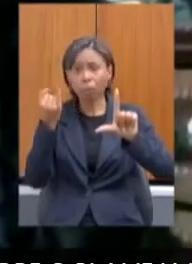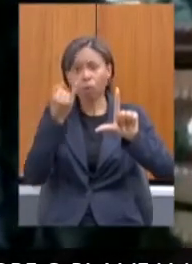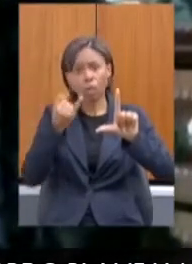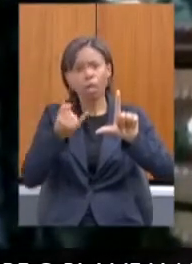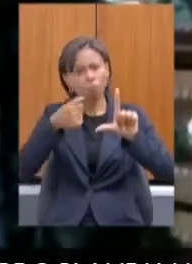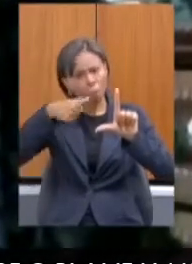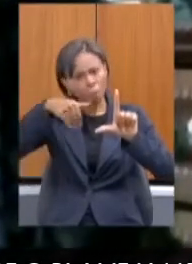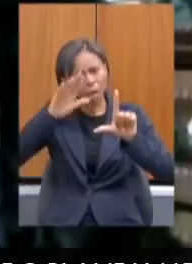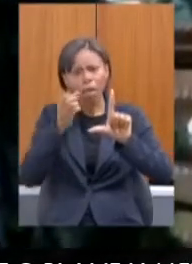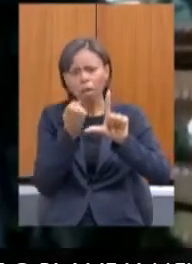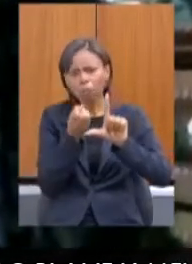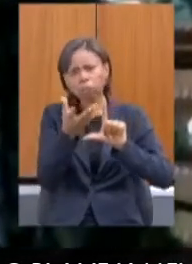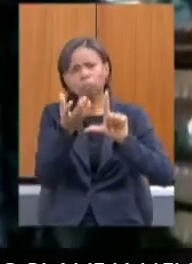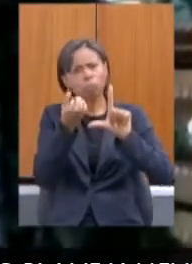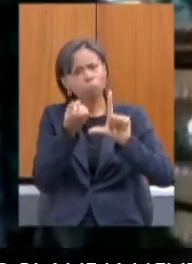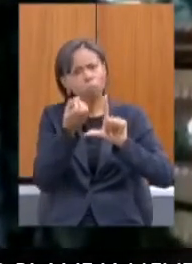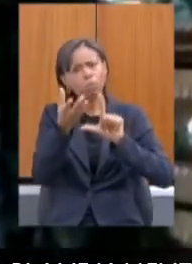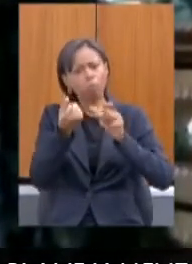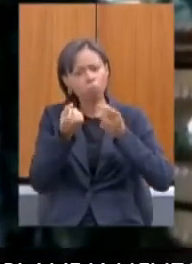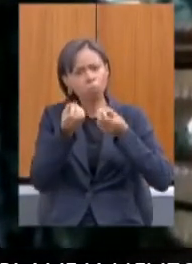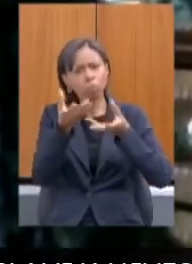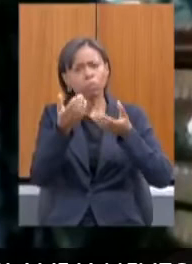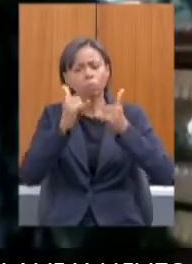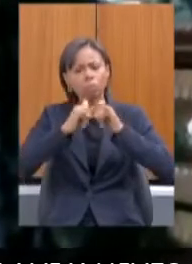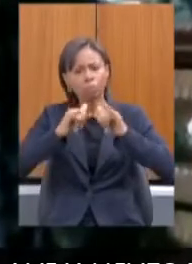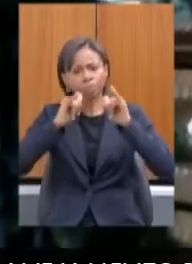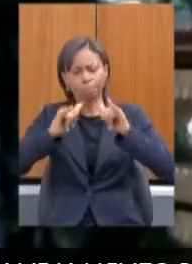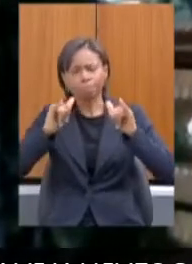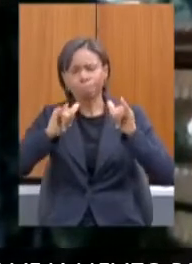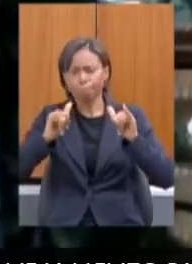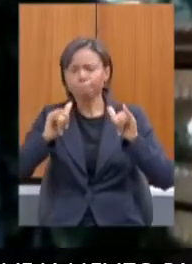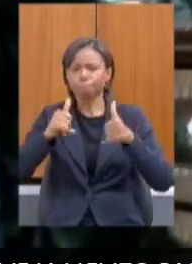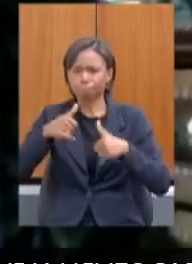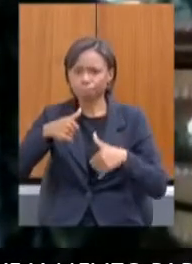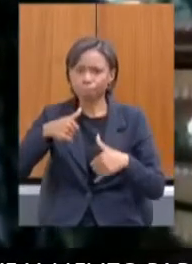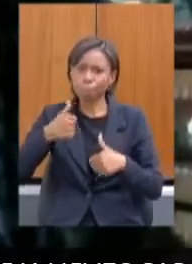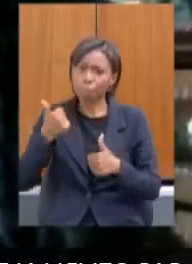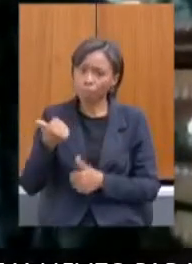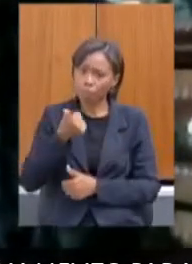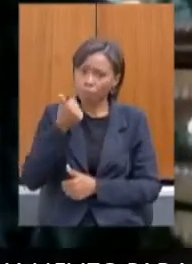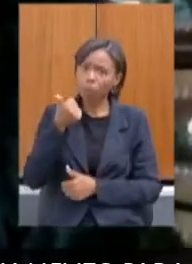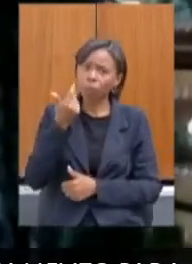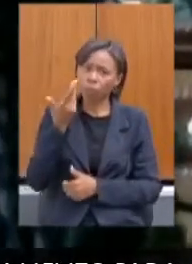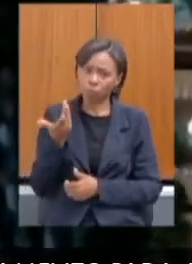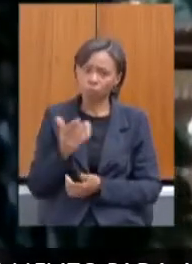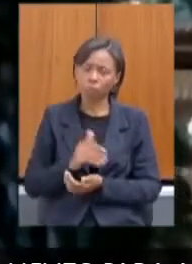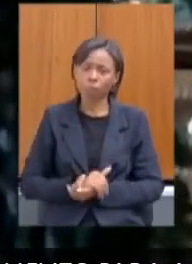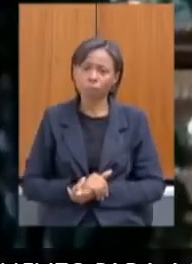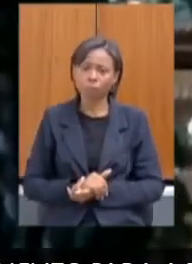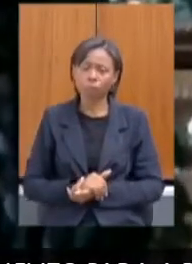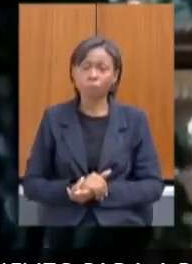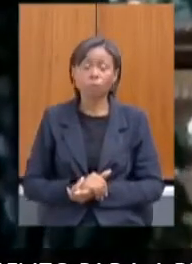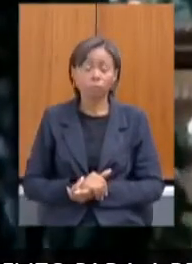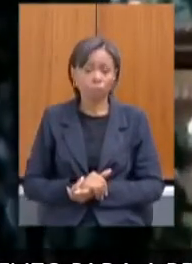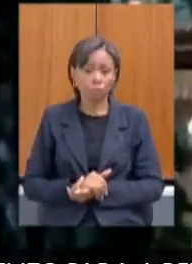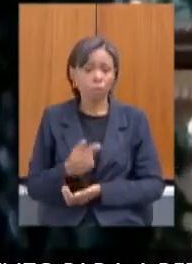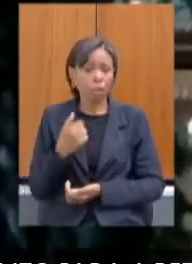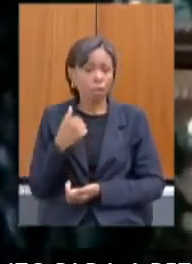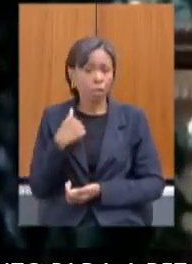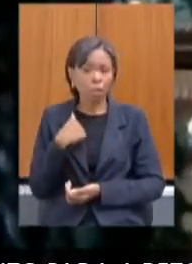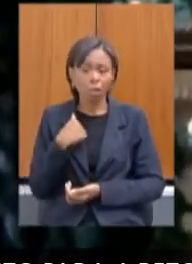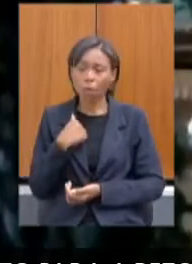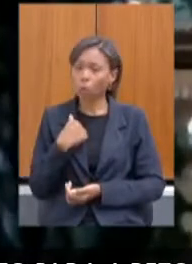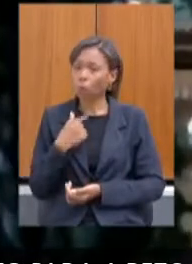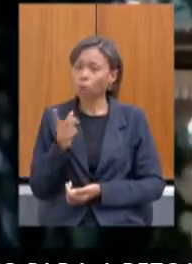explorado para essas campanhas e manter de forma mais continuada. Secretária, eu não fiz